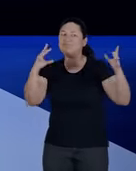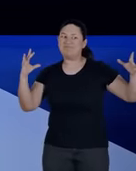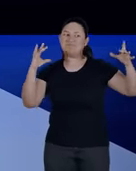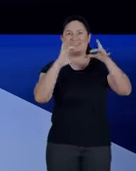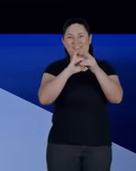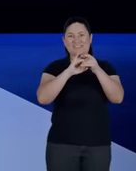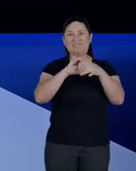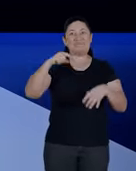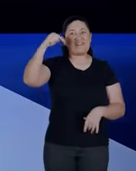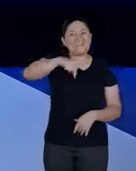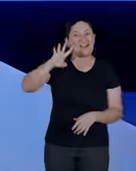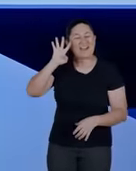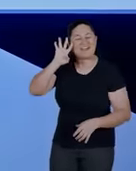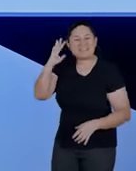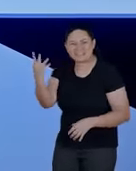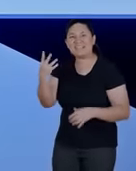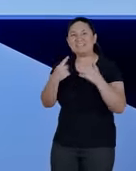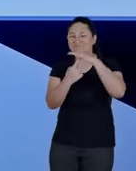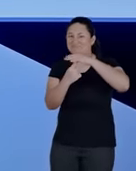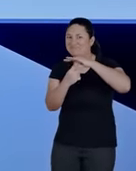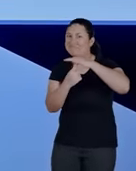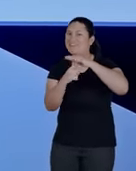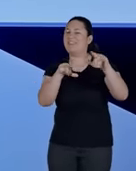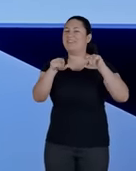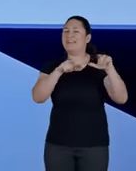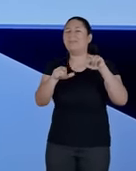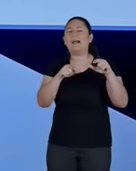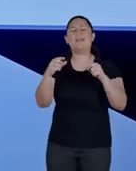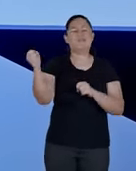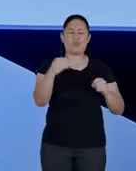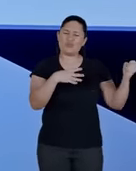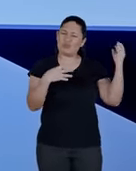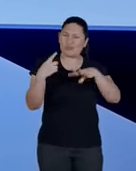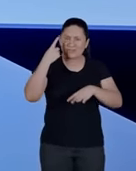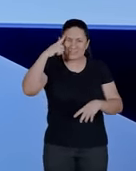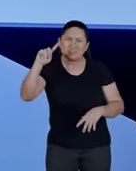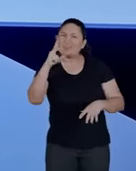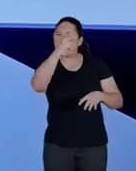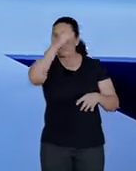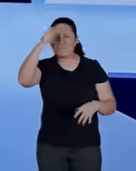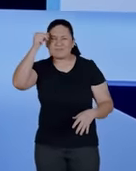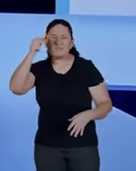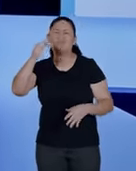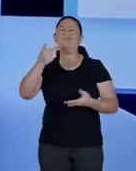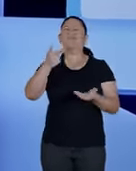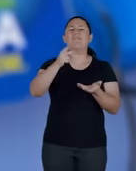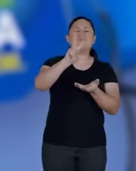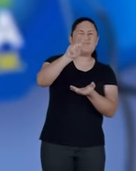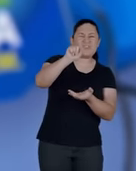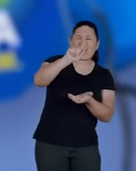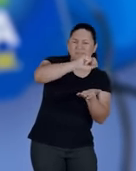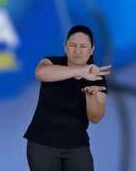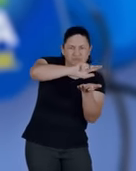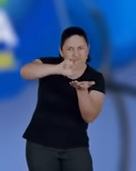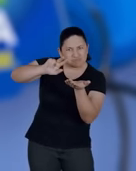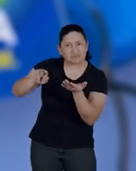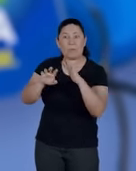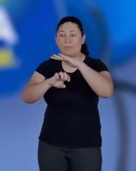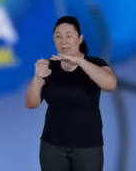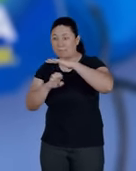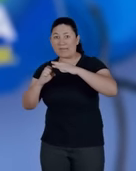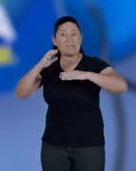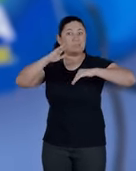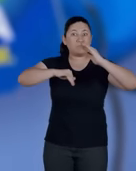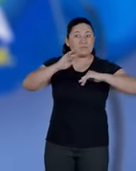isso vai acontecer num mega feirão de empregos, uma inovação da Prefeitura, com milhares de vagas, diversas empresas